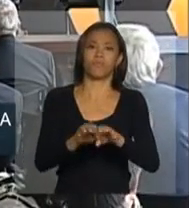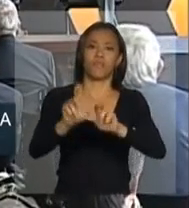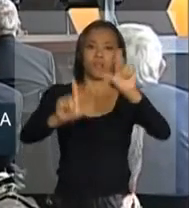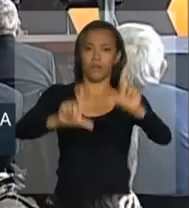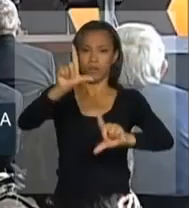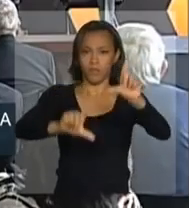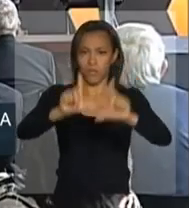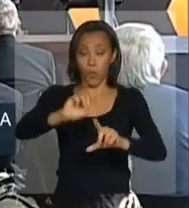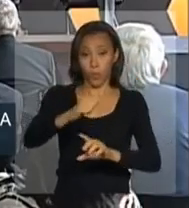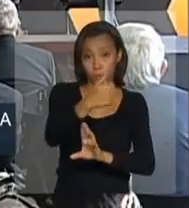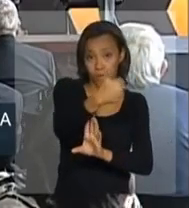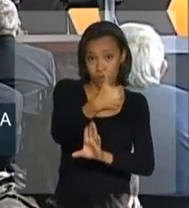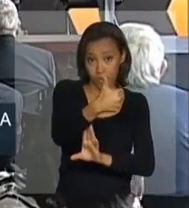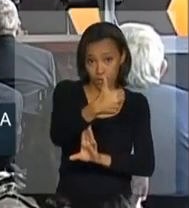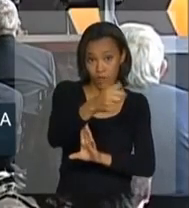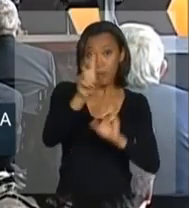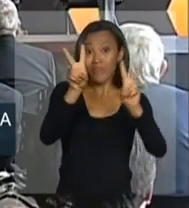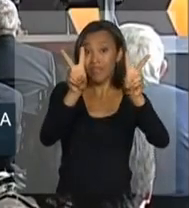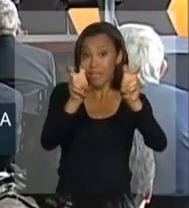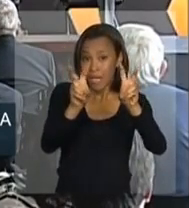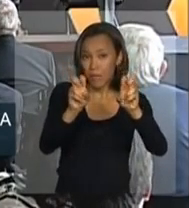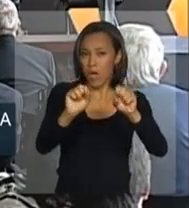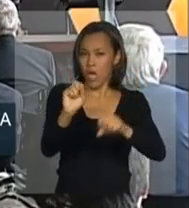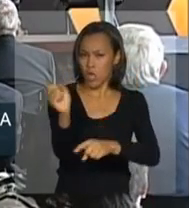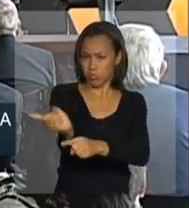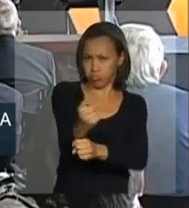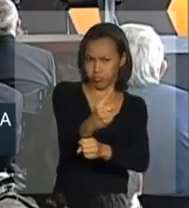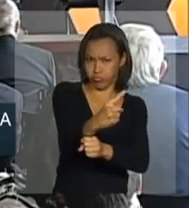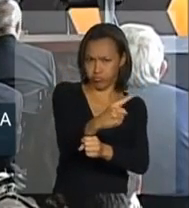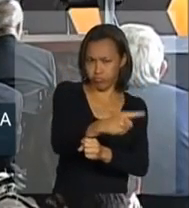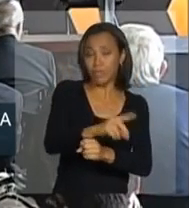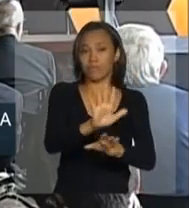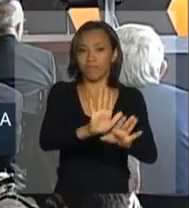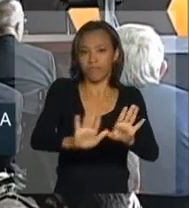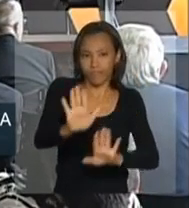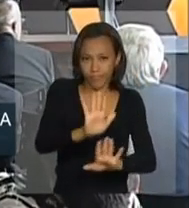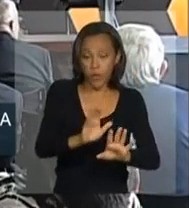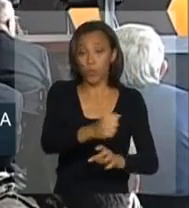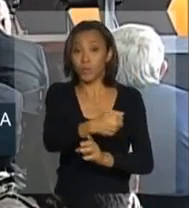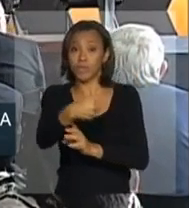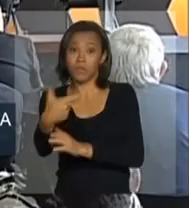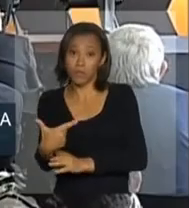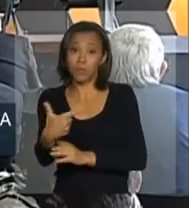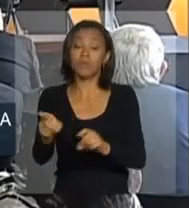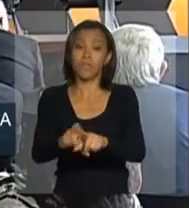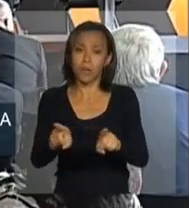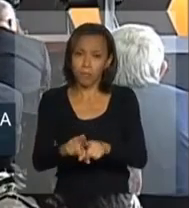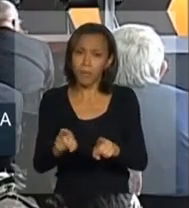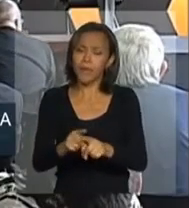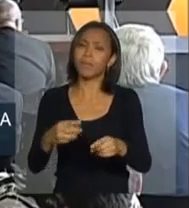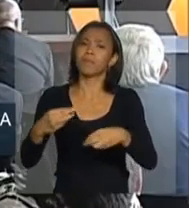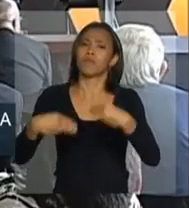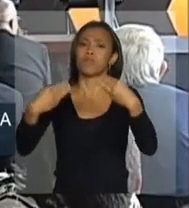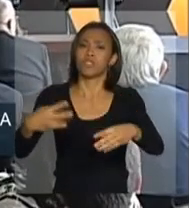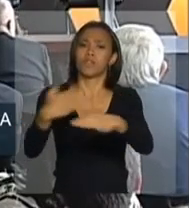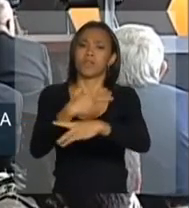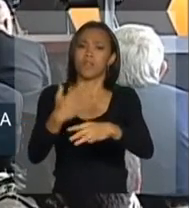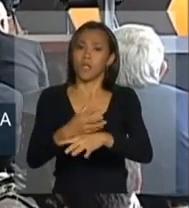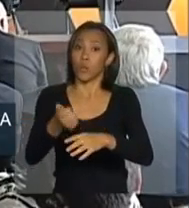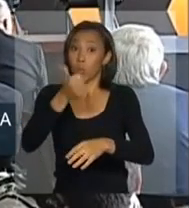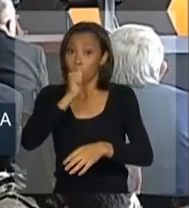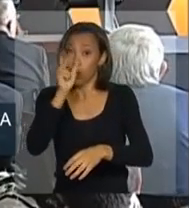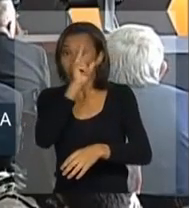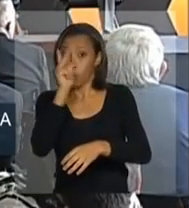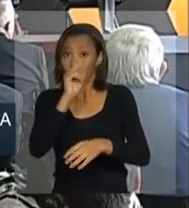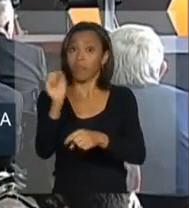O primeiro deles tem como tema velocidade e imprudência. O segundo, desenvolvido pelo Ministério das Cidades, relaciona álcool e